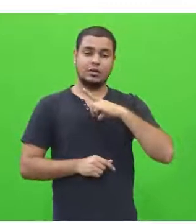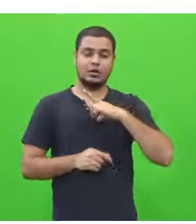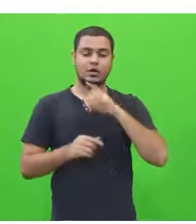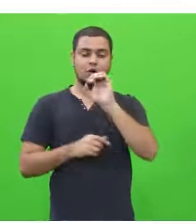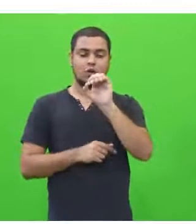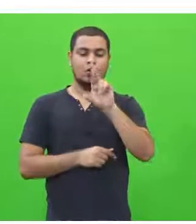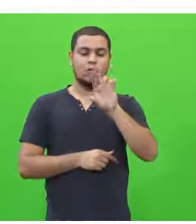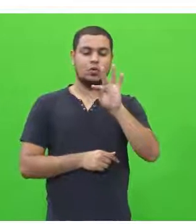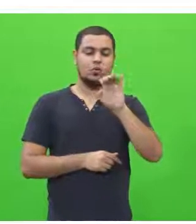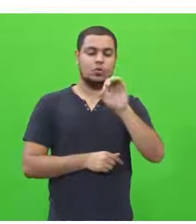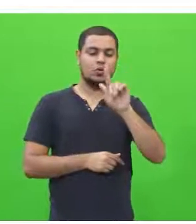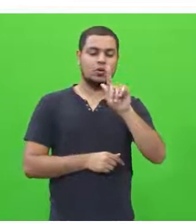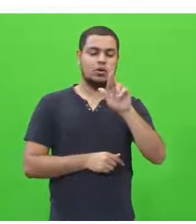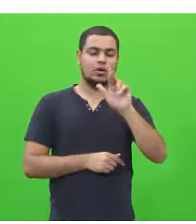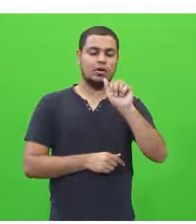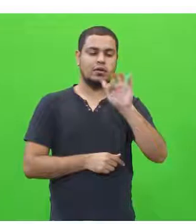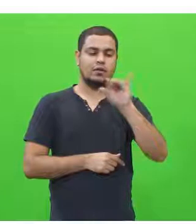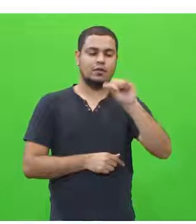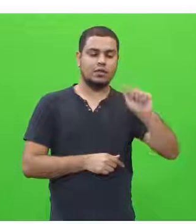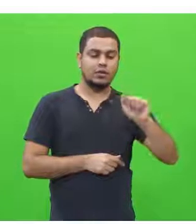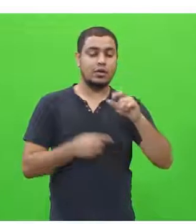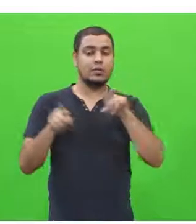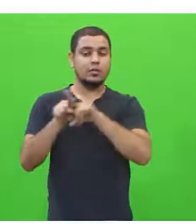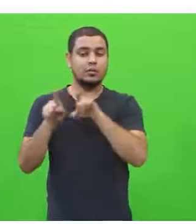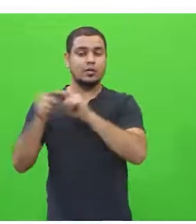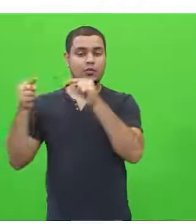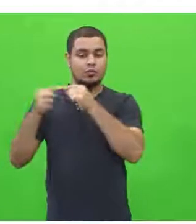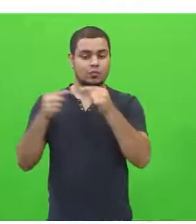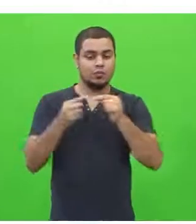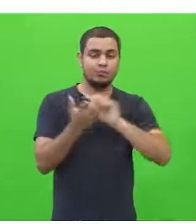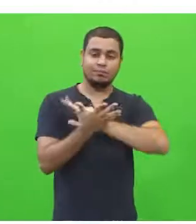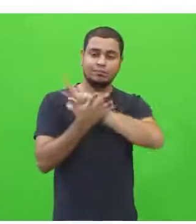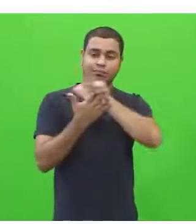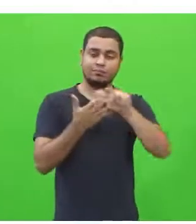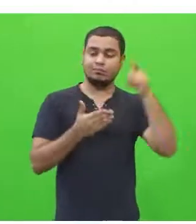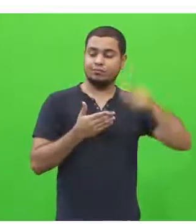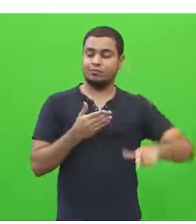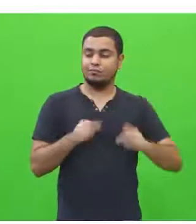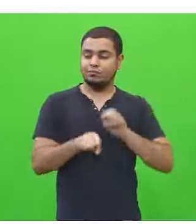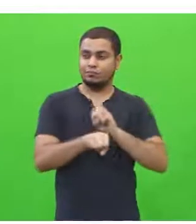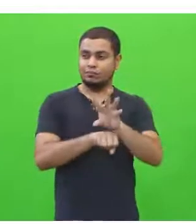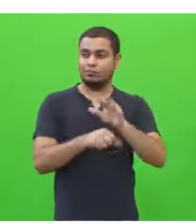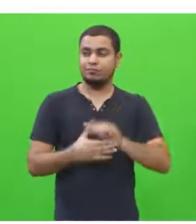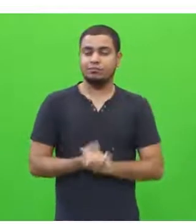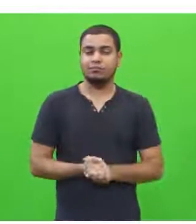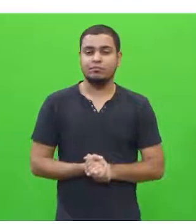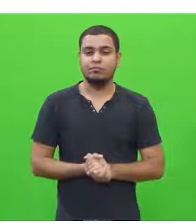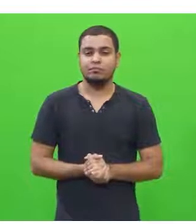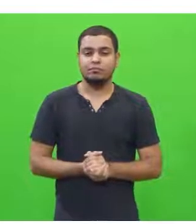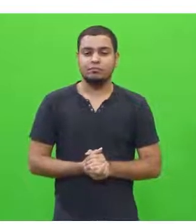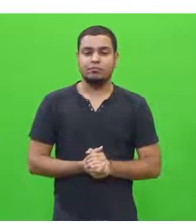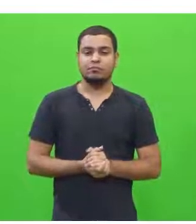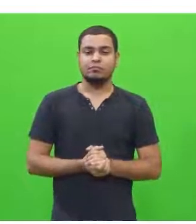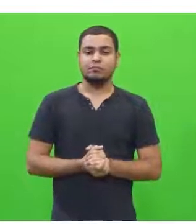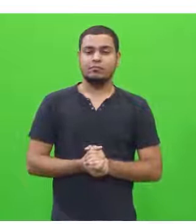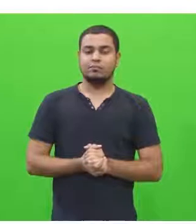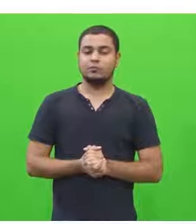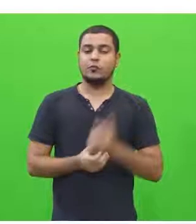ortografia, de alguma concordância e etc. Vamos ver a próxima cartela? Como estariam destacados esses